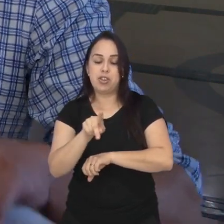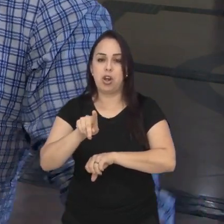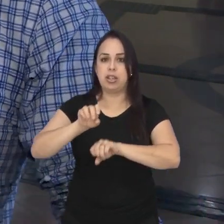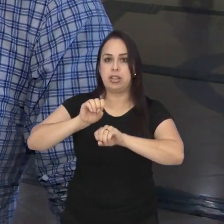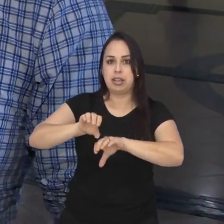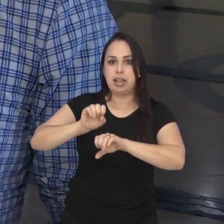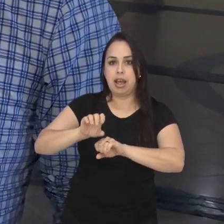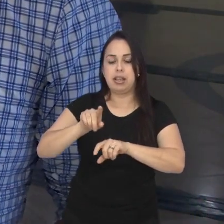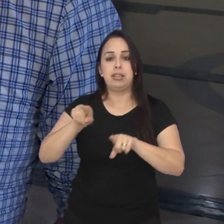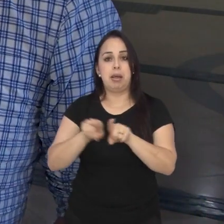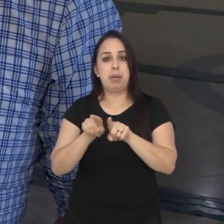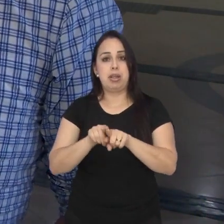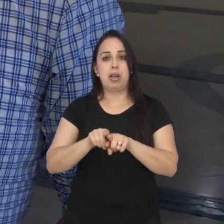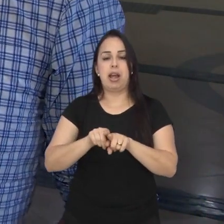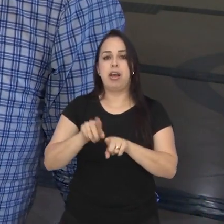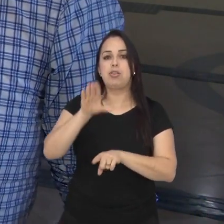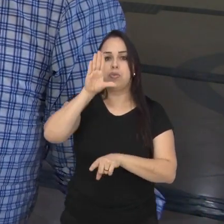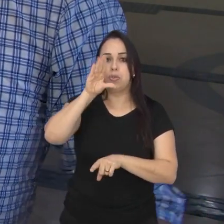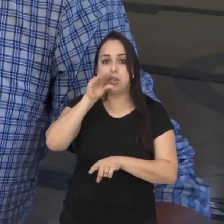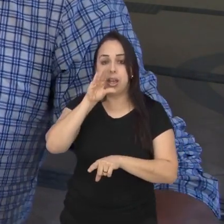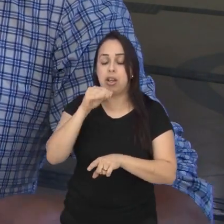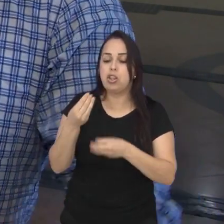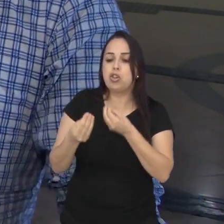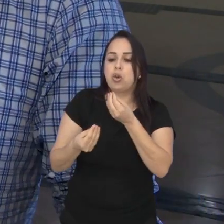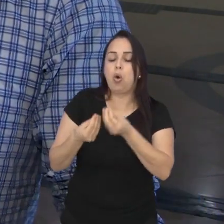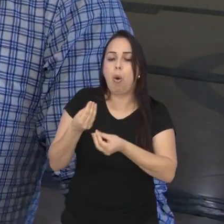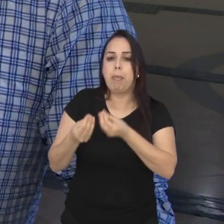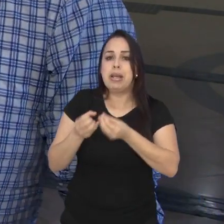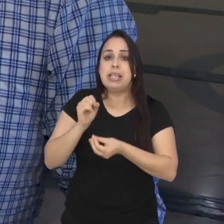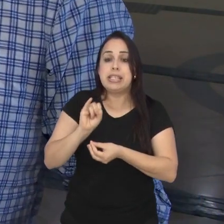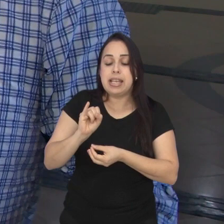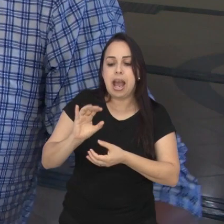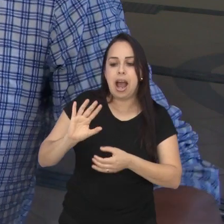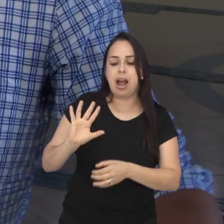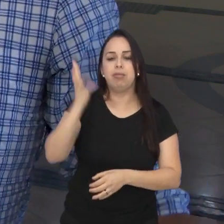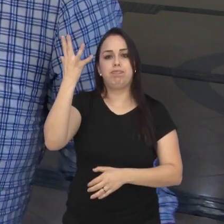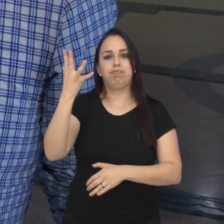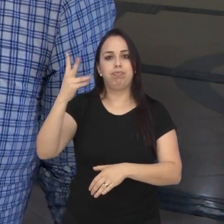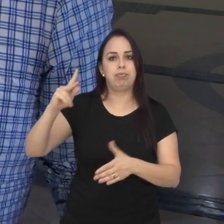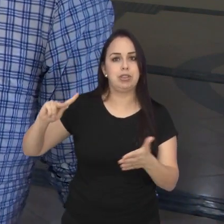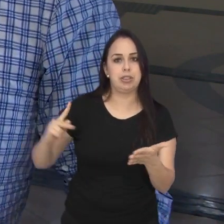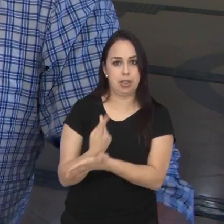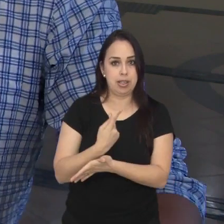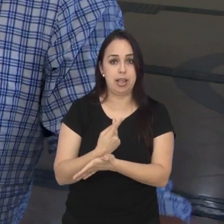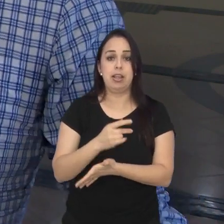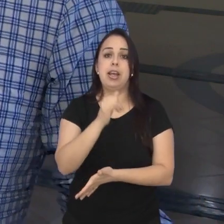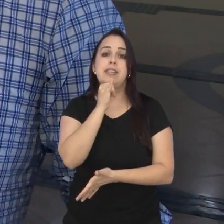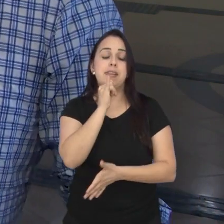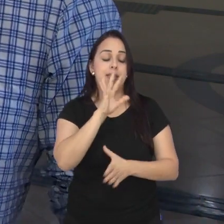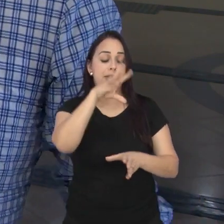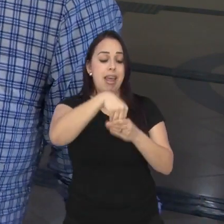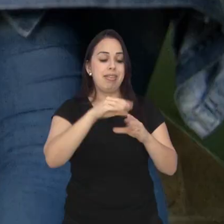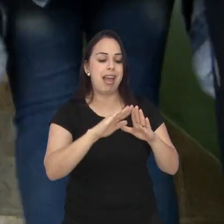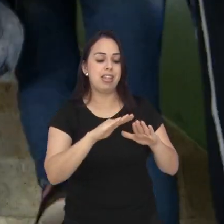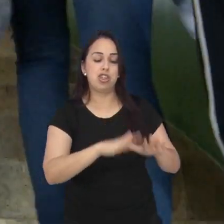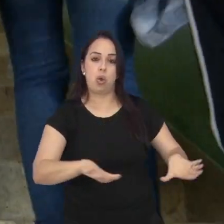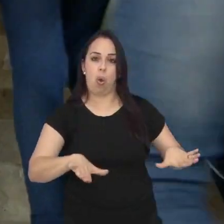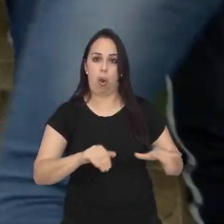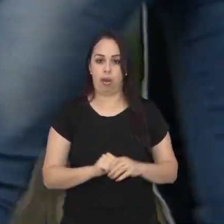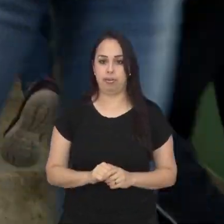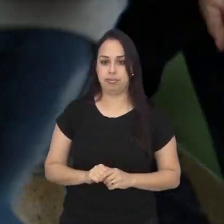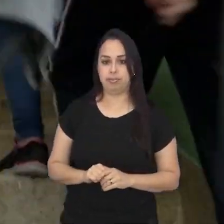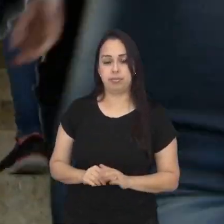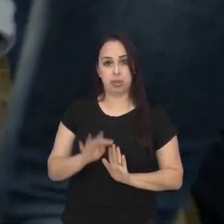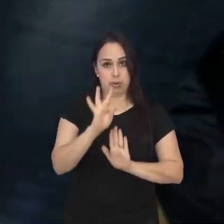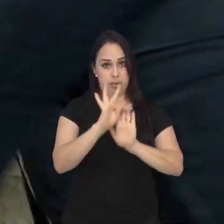capacitar professores, monitores, como proceder diante de uma fatalidade de uma criança numa creche, numa escola. De